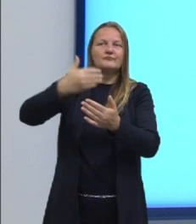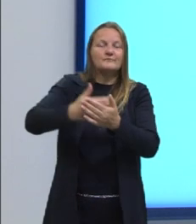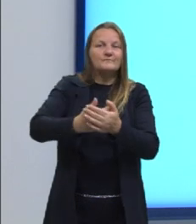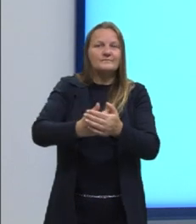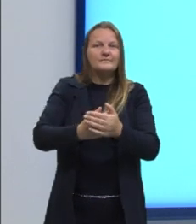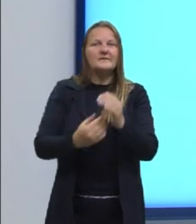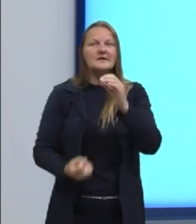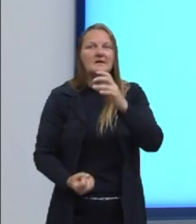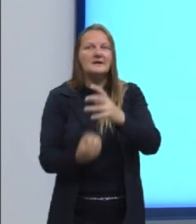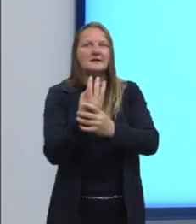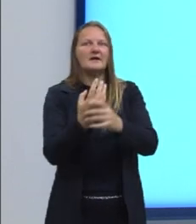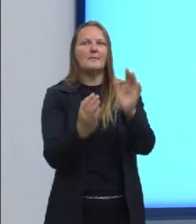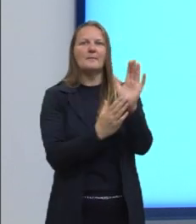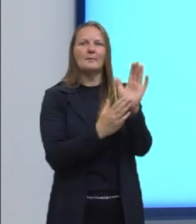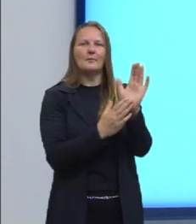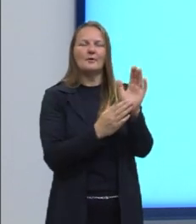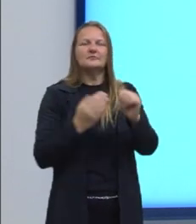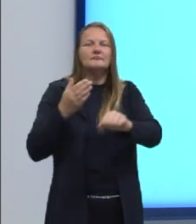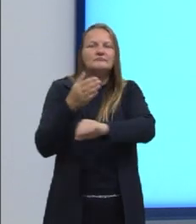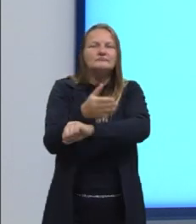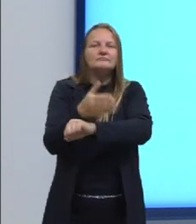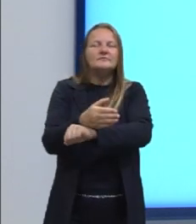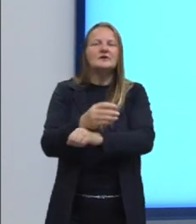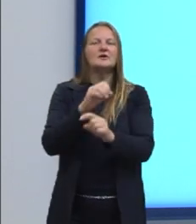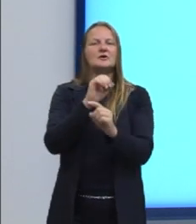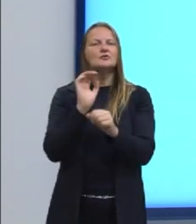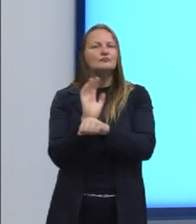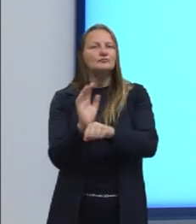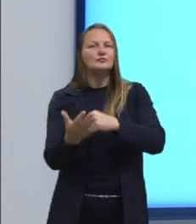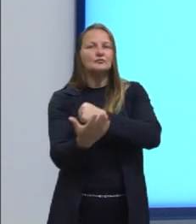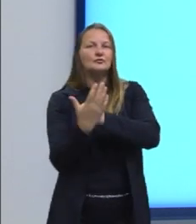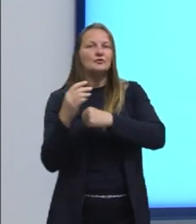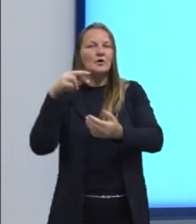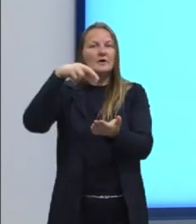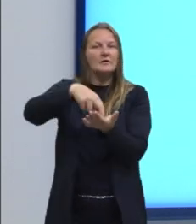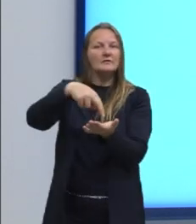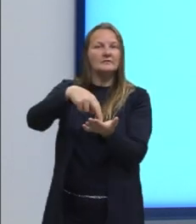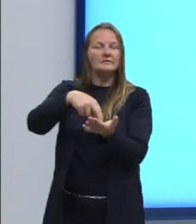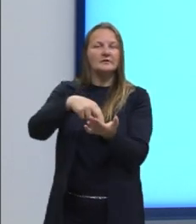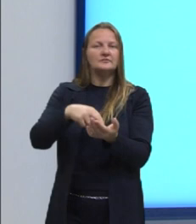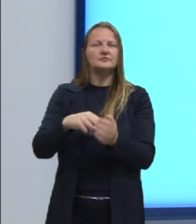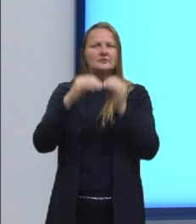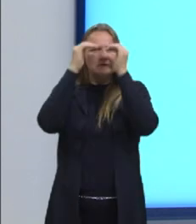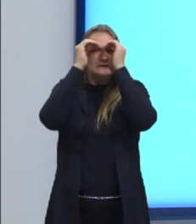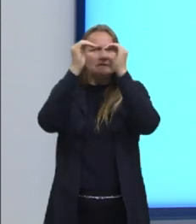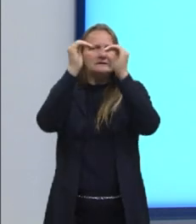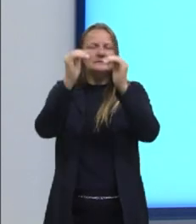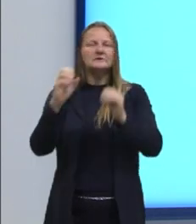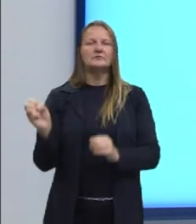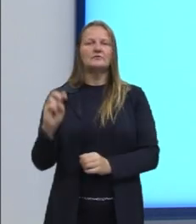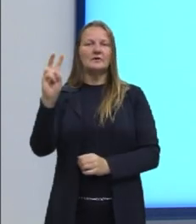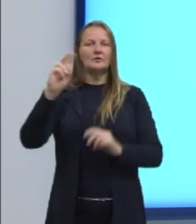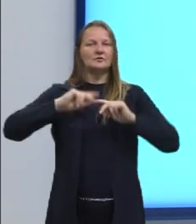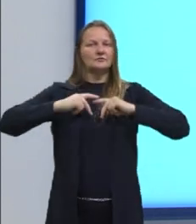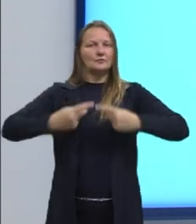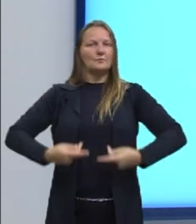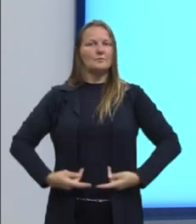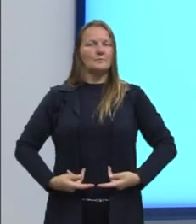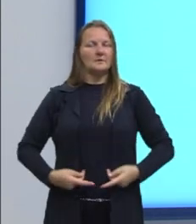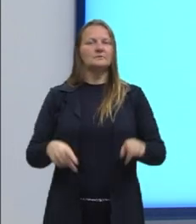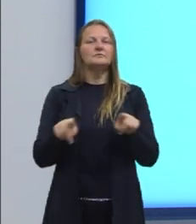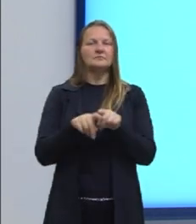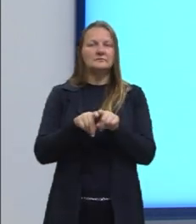elaboração de propostas de intervenção solidária na realidade, respeitando os valores humanos e